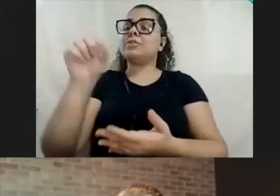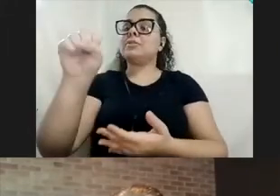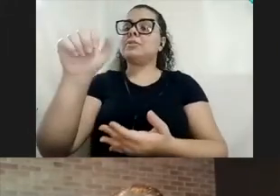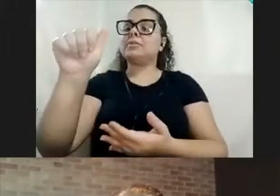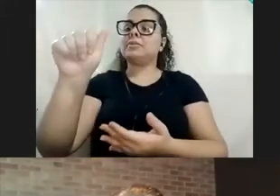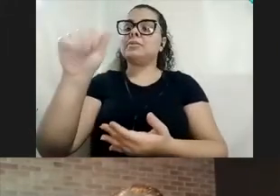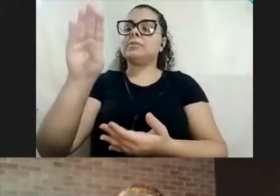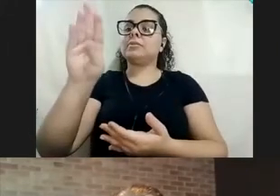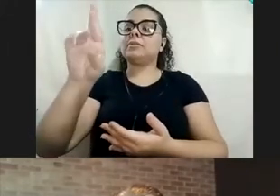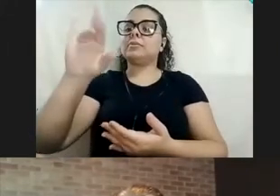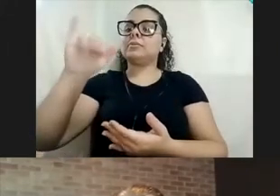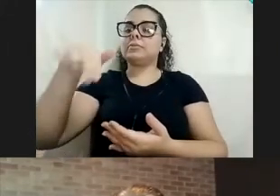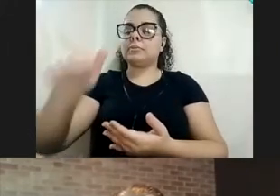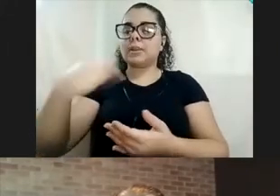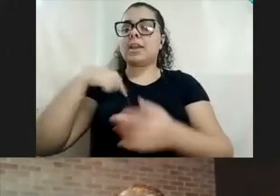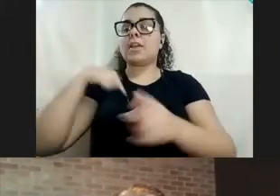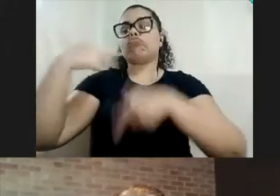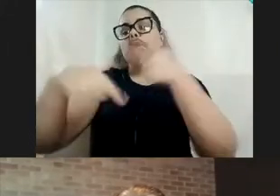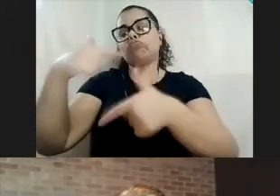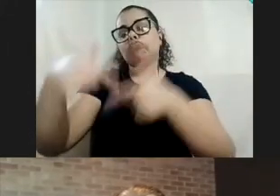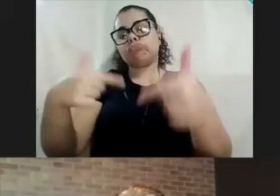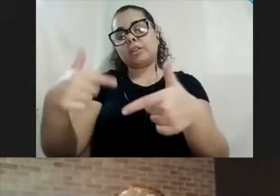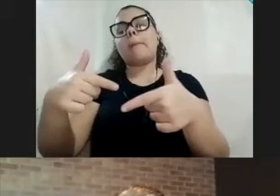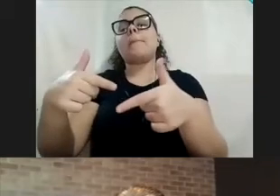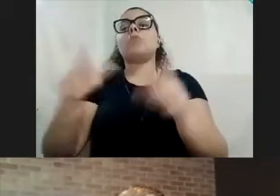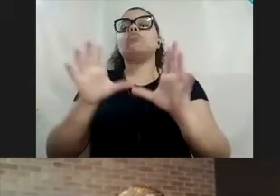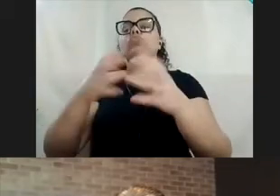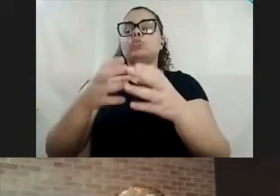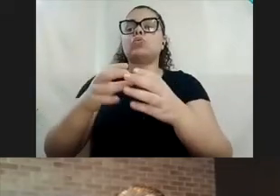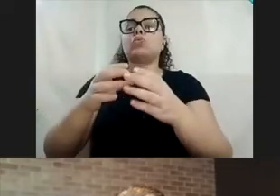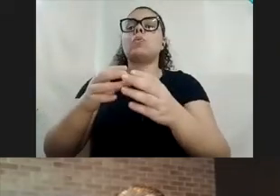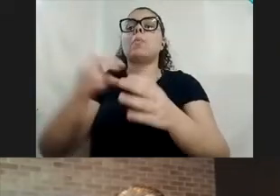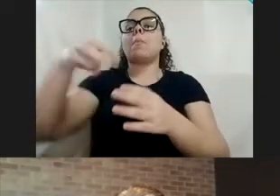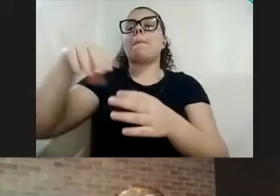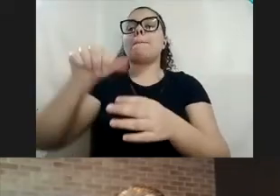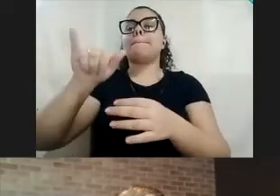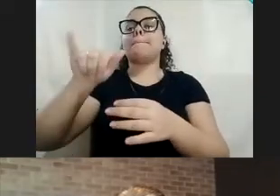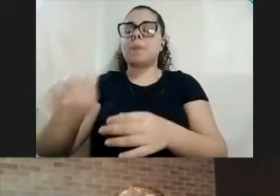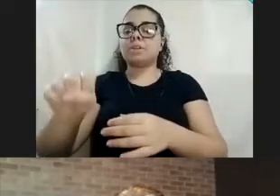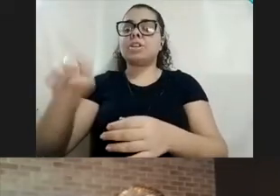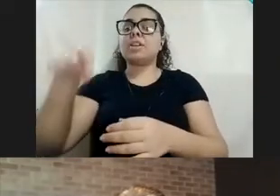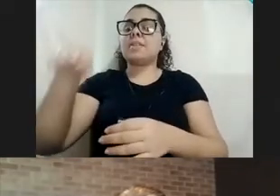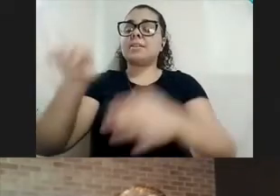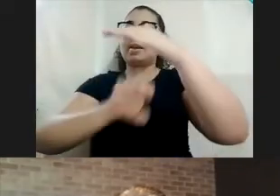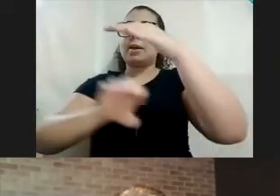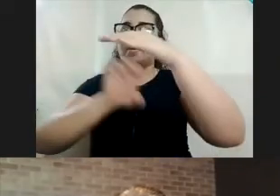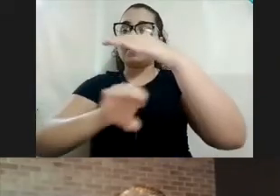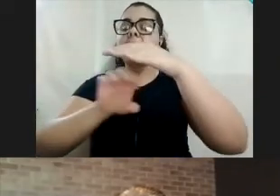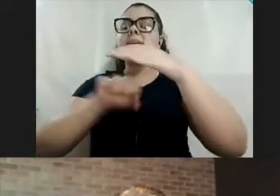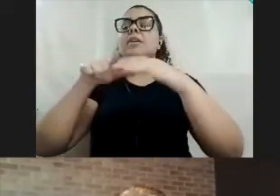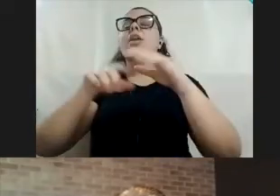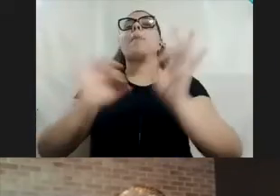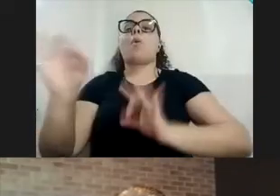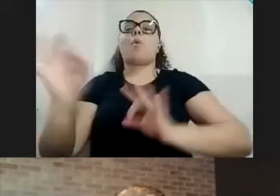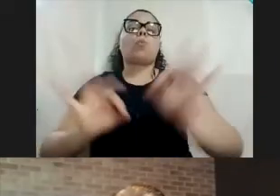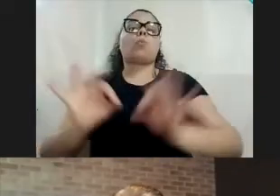trabalho no MAIS, no Movimento de Ação e Inovação Social, e essa empresa, que é uma organização não